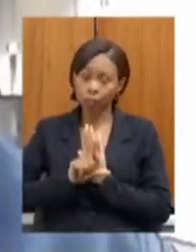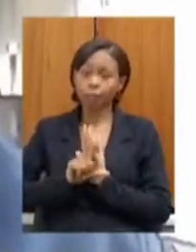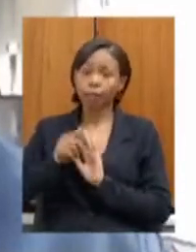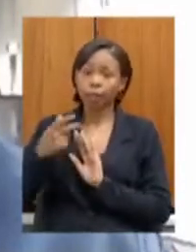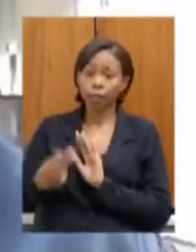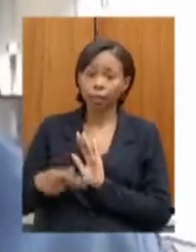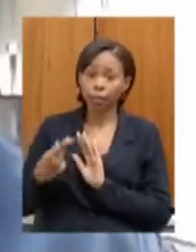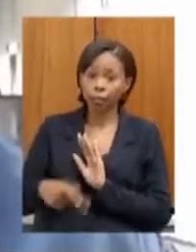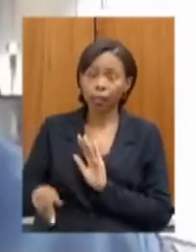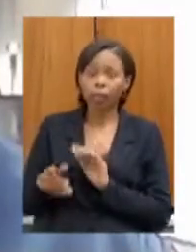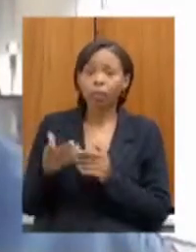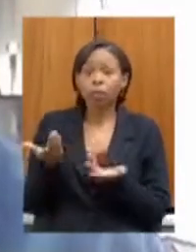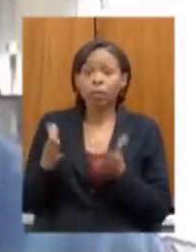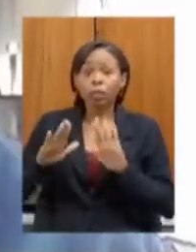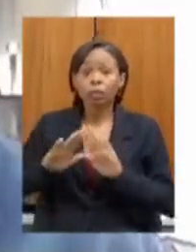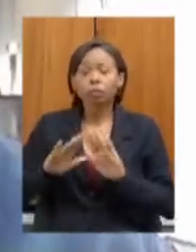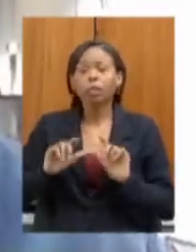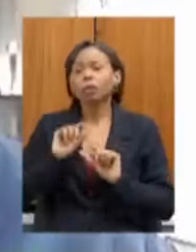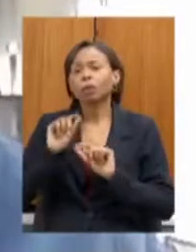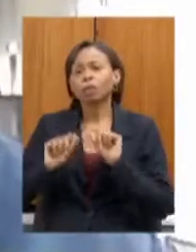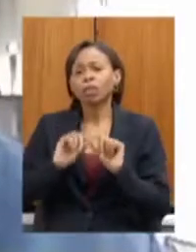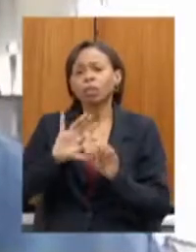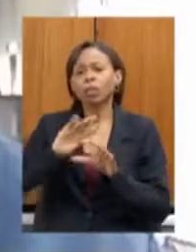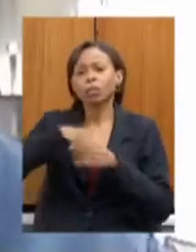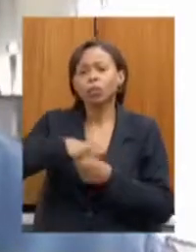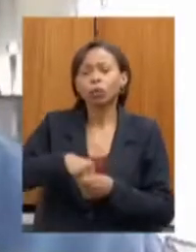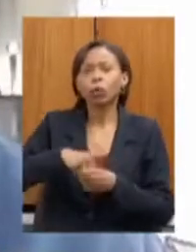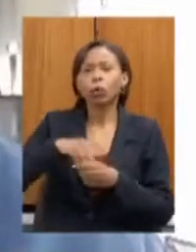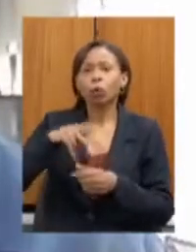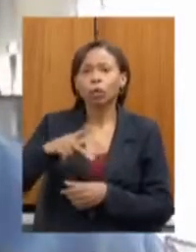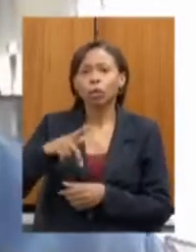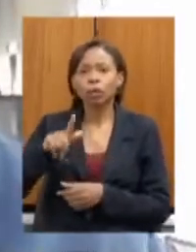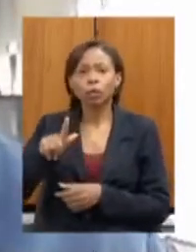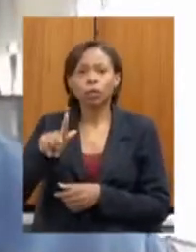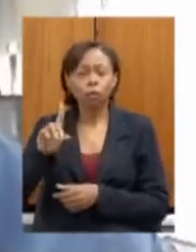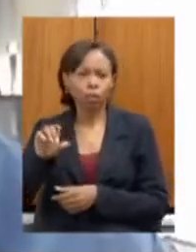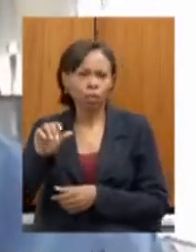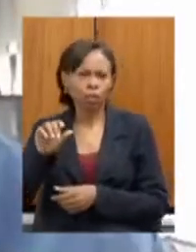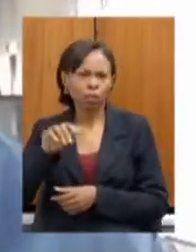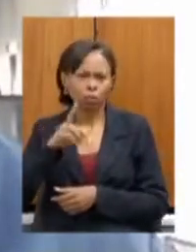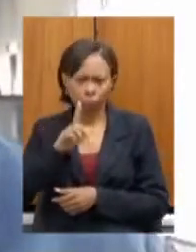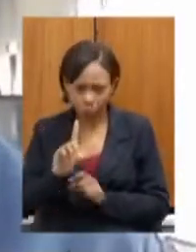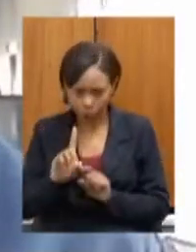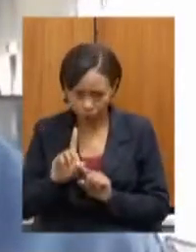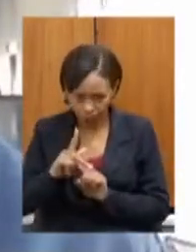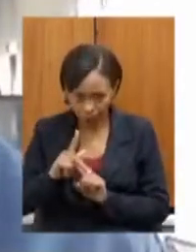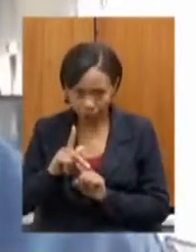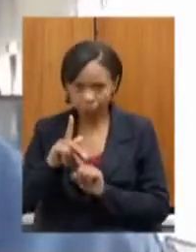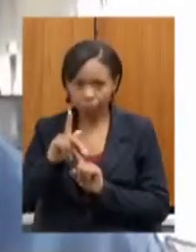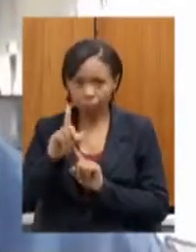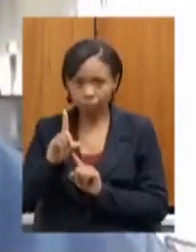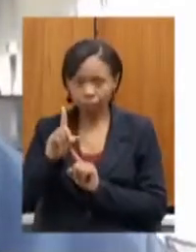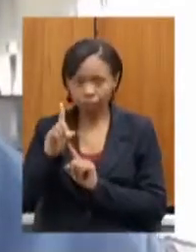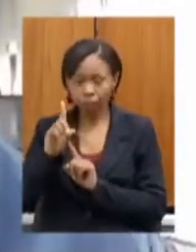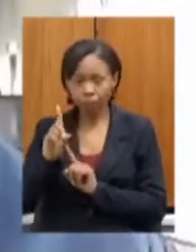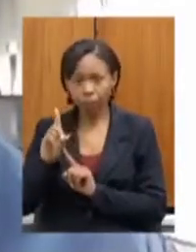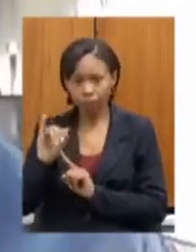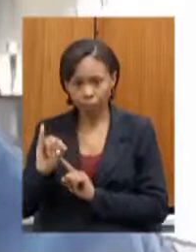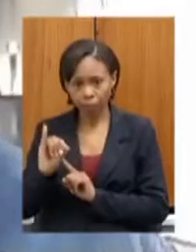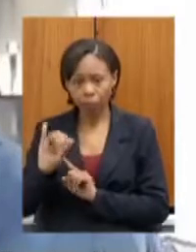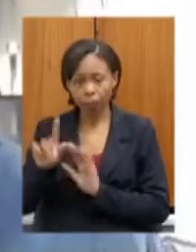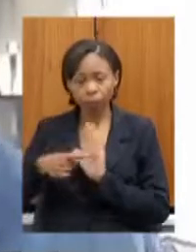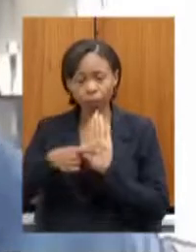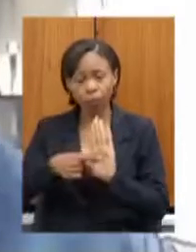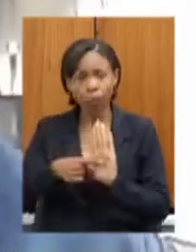com base nos estudos feitos pela Unileste ao PDDI apresentado ao Estado. Eu